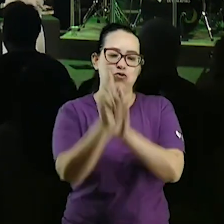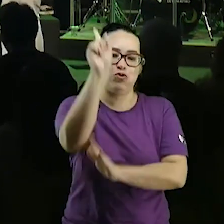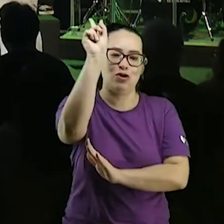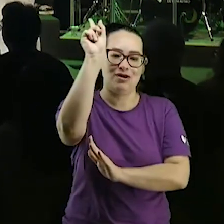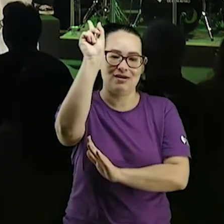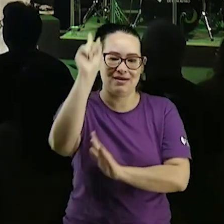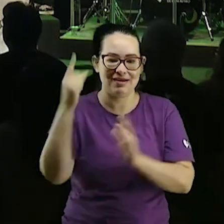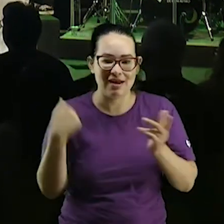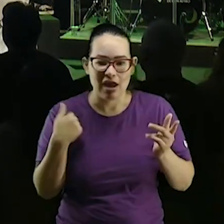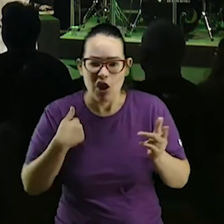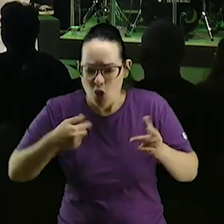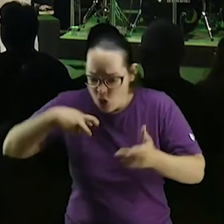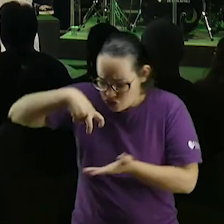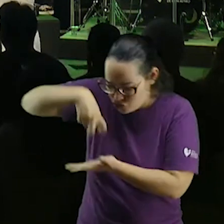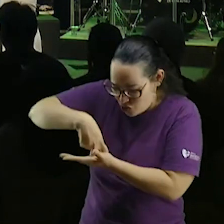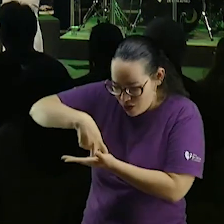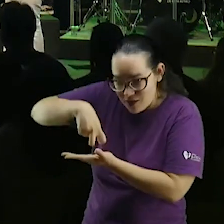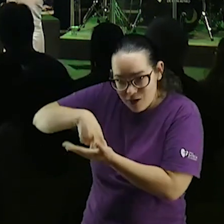joelhos querido